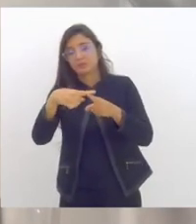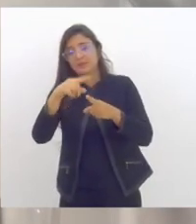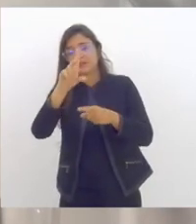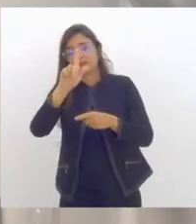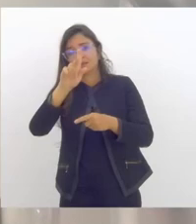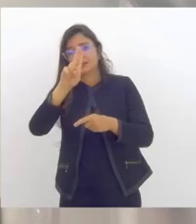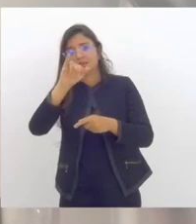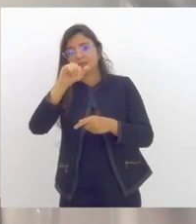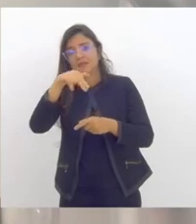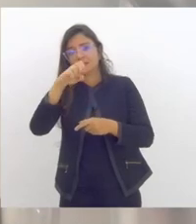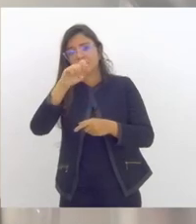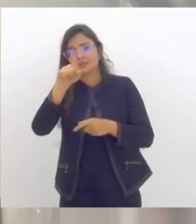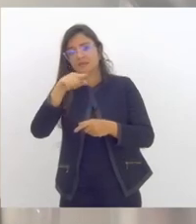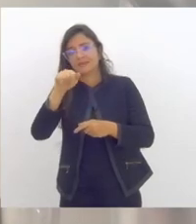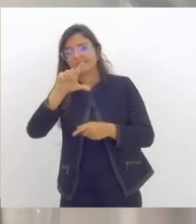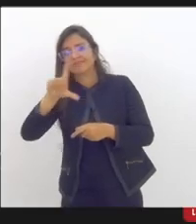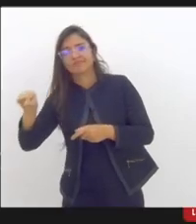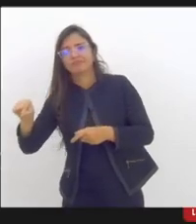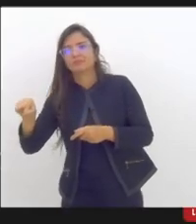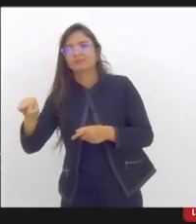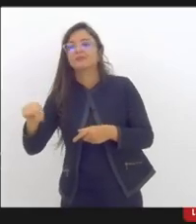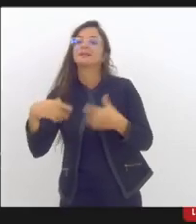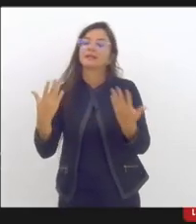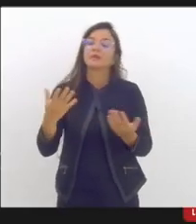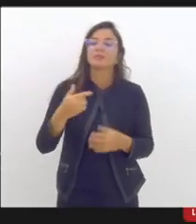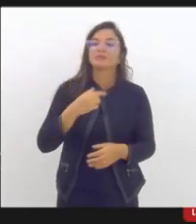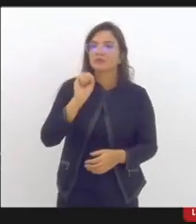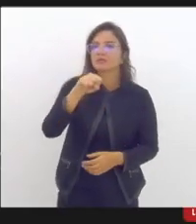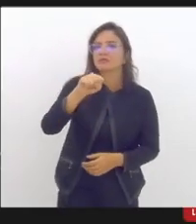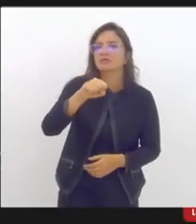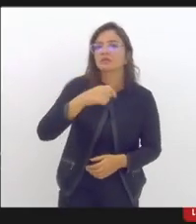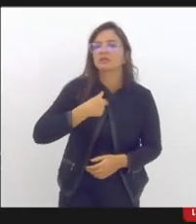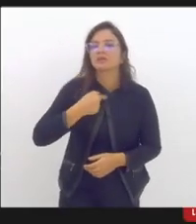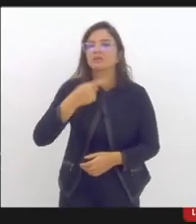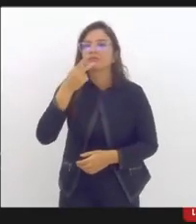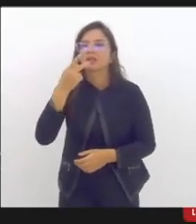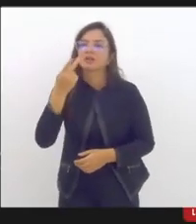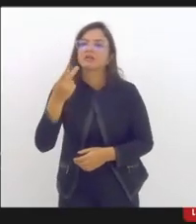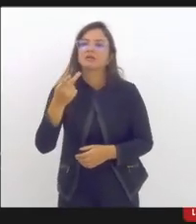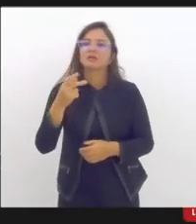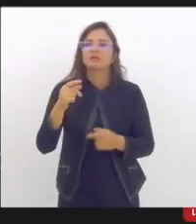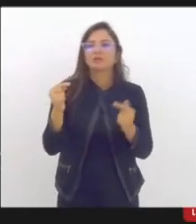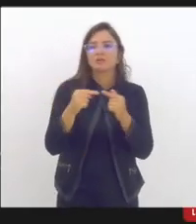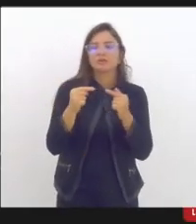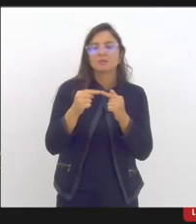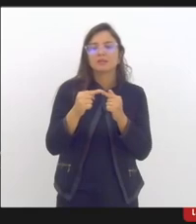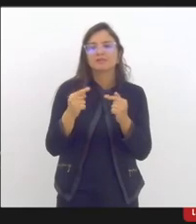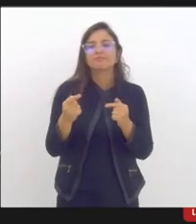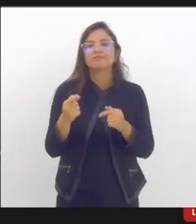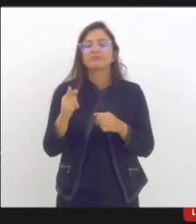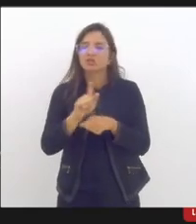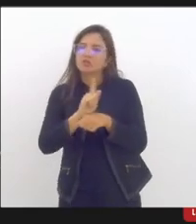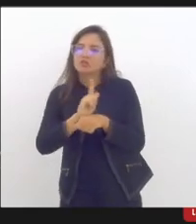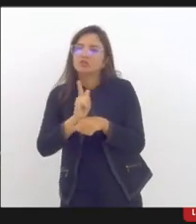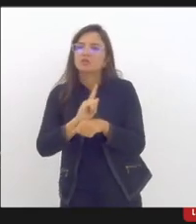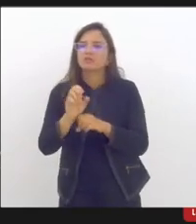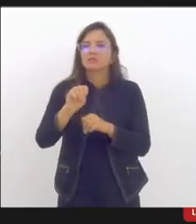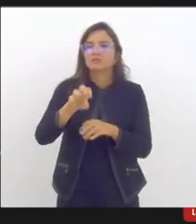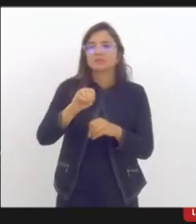Sim, bom dia. Bom, eu vou falar em nome da Subsecretaria de Gestão de Ensino, né? Bom,